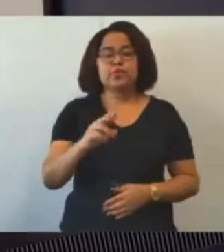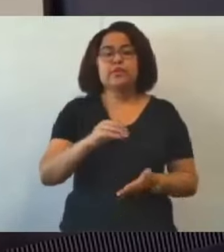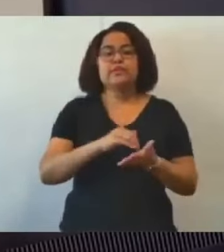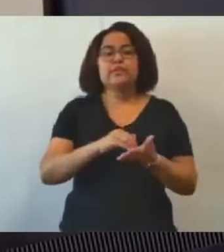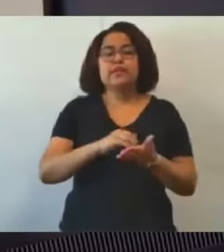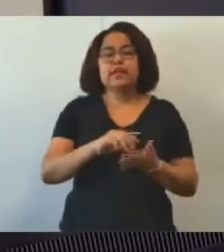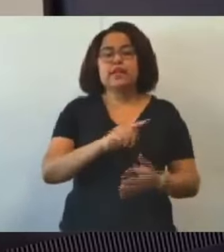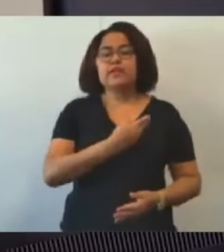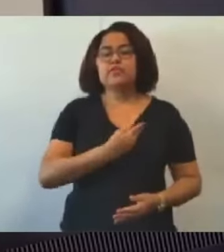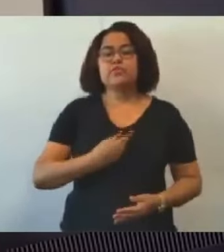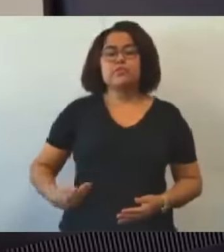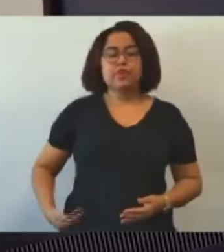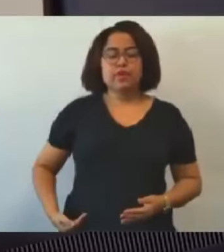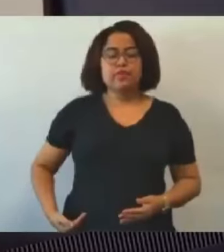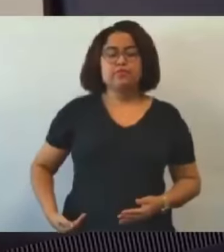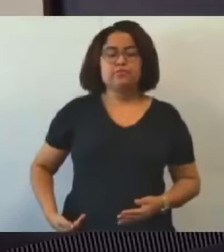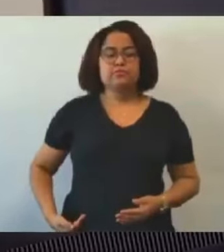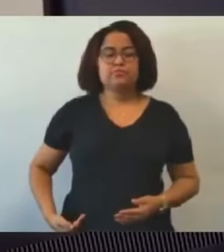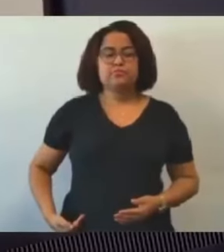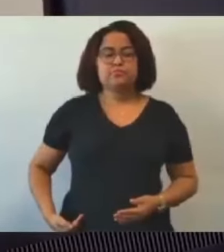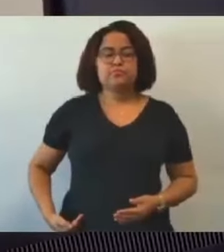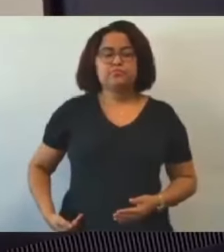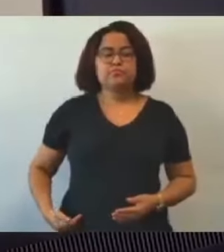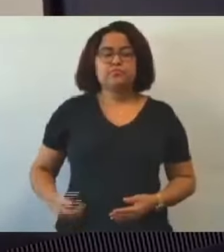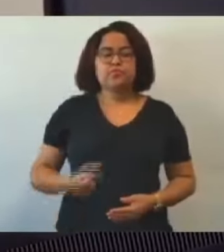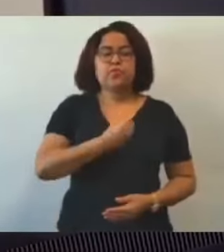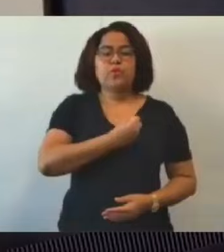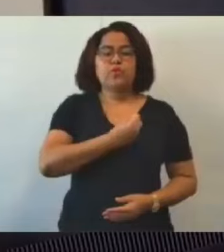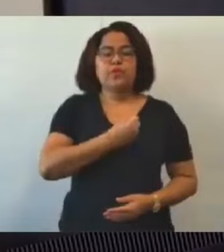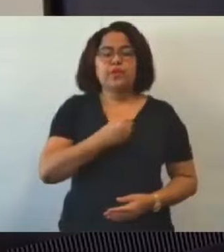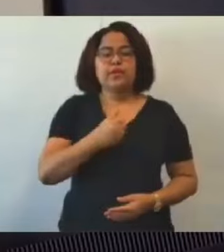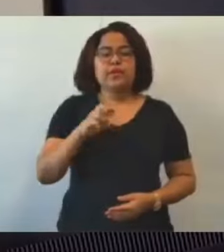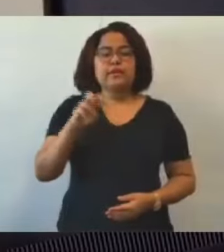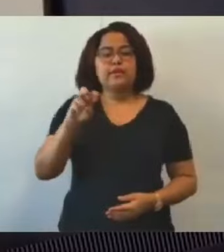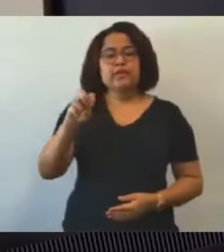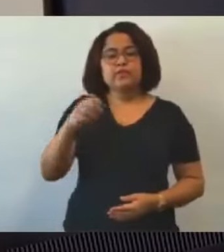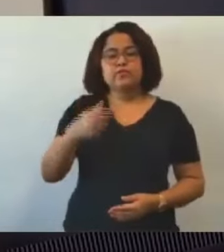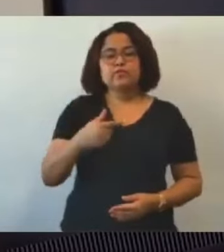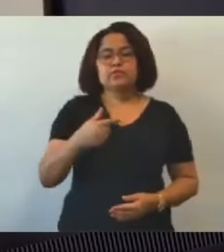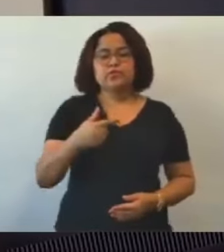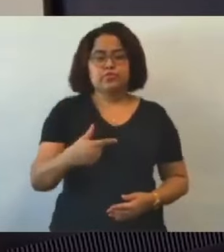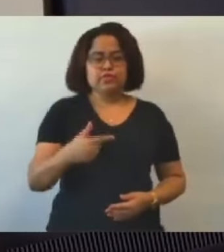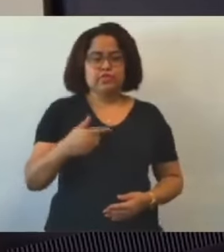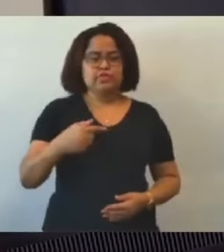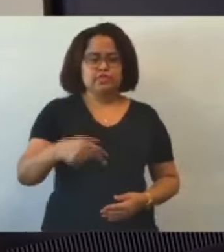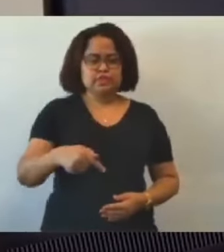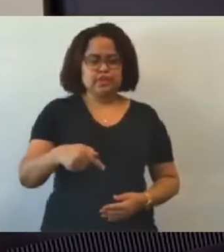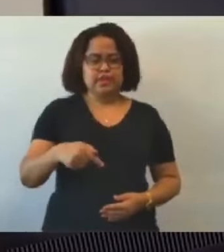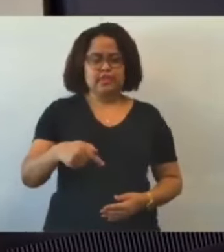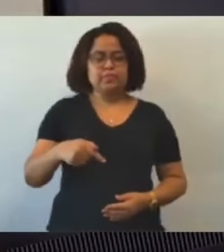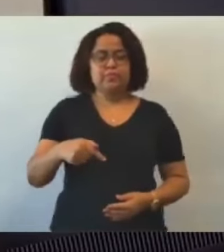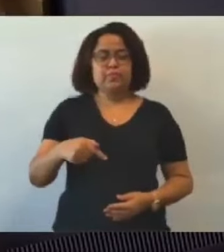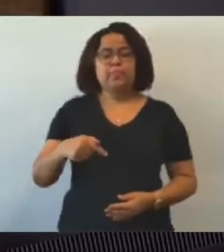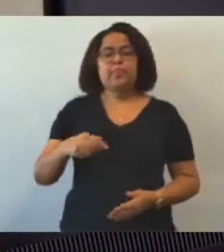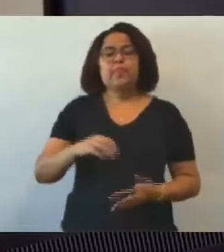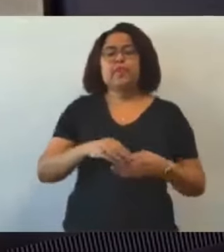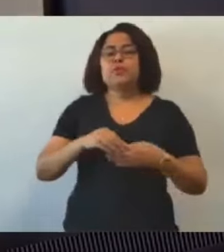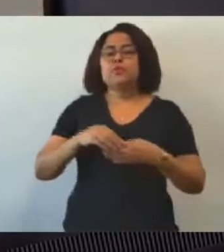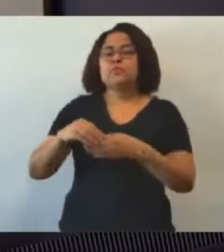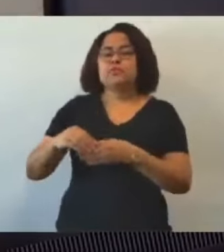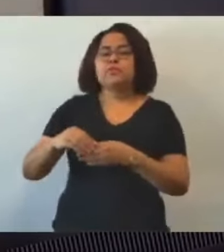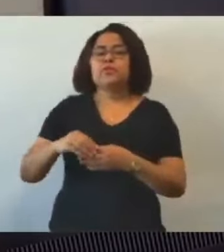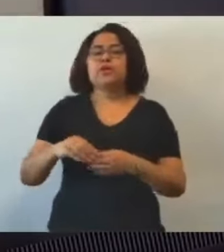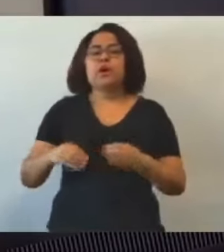Governo, número 1527, barra 2024. Remetente, Secretário Municipal de Junto de